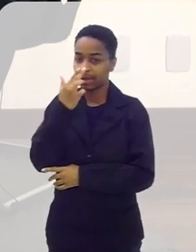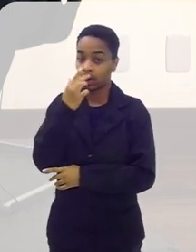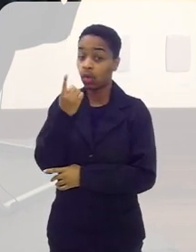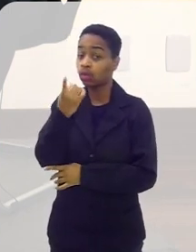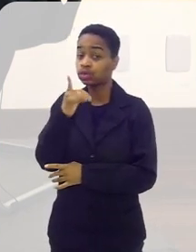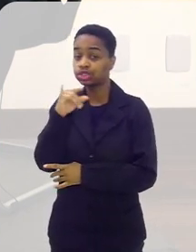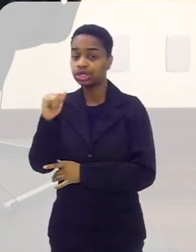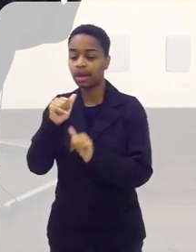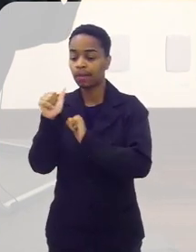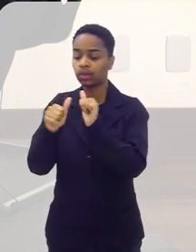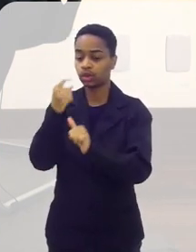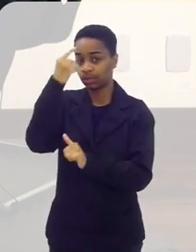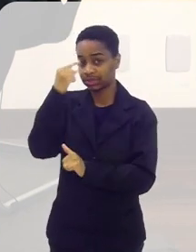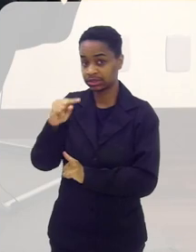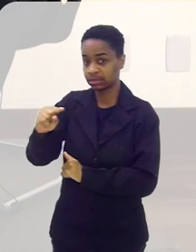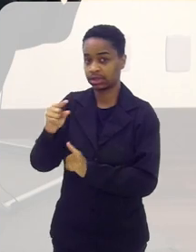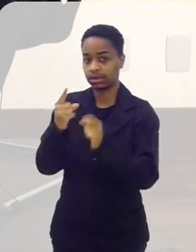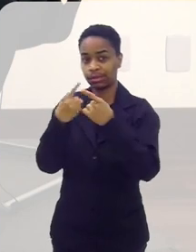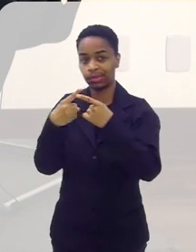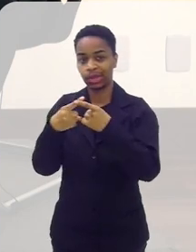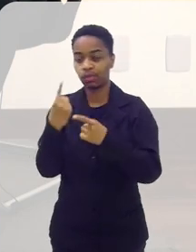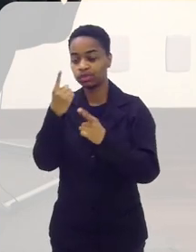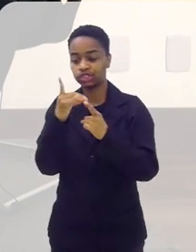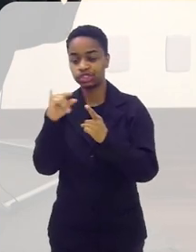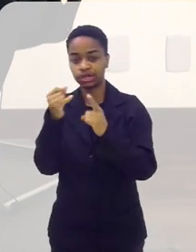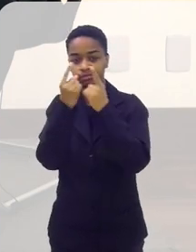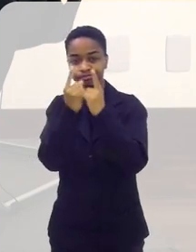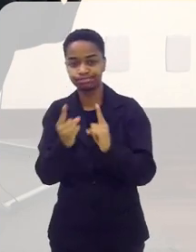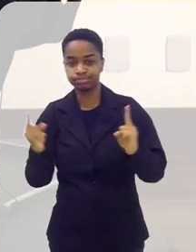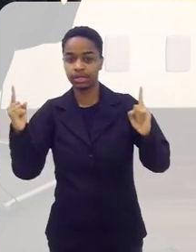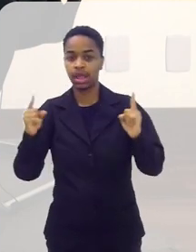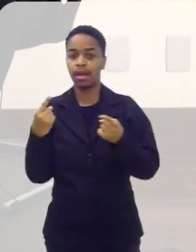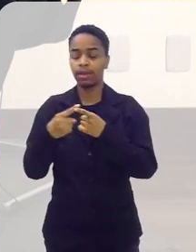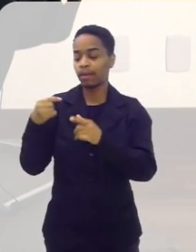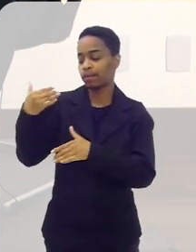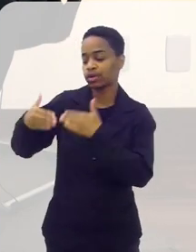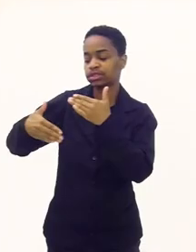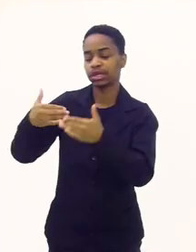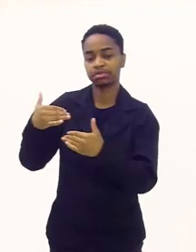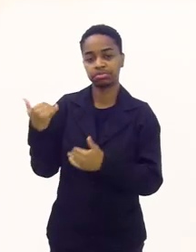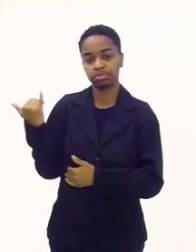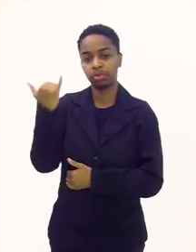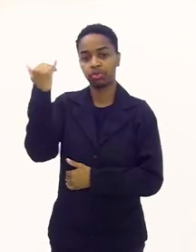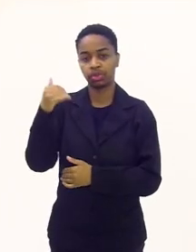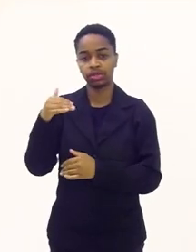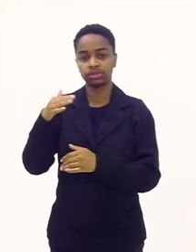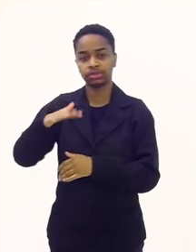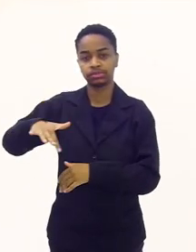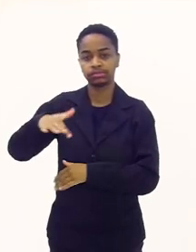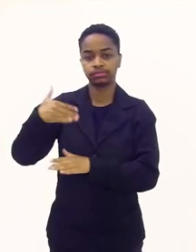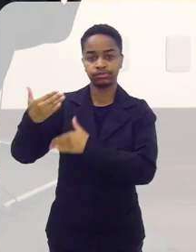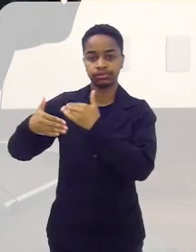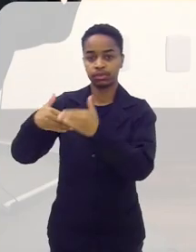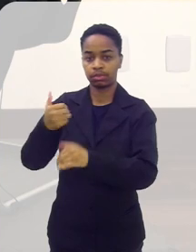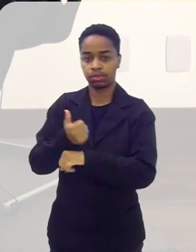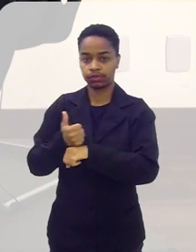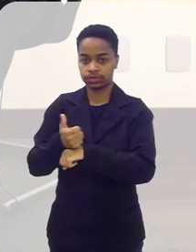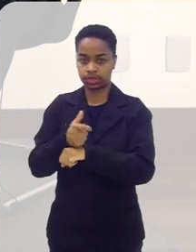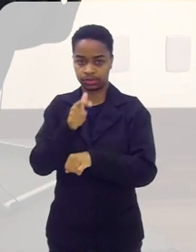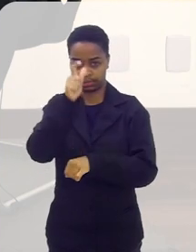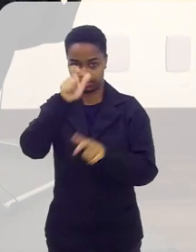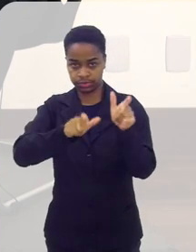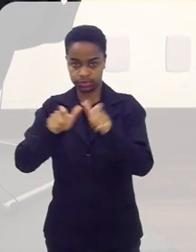como se fosse um dia, fosse uma semana, um mês, que é um processo intenso, mas ele é muito gratificante no crescimento pessoal e profissional de todos que